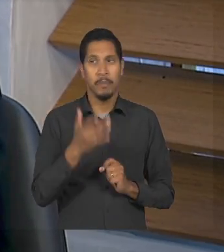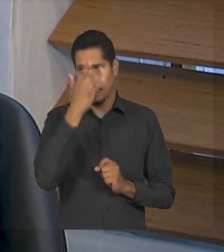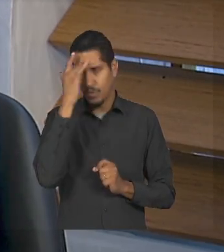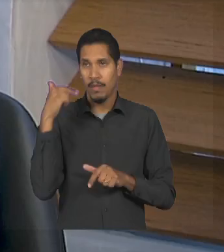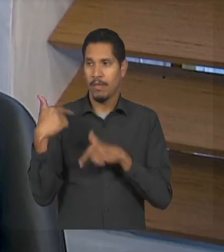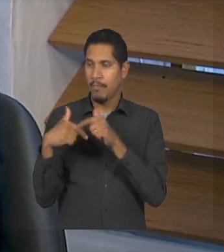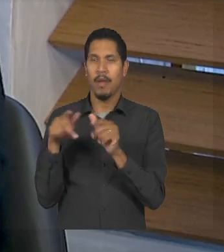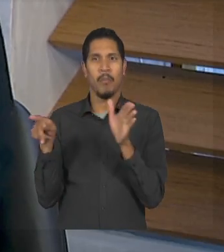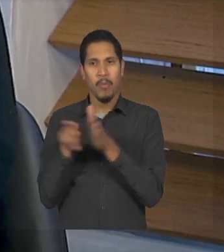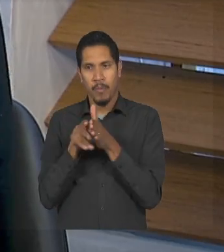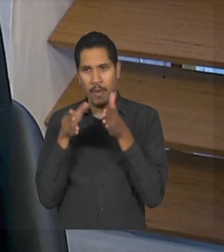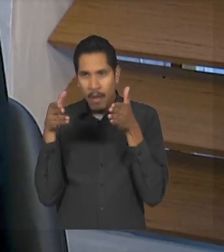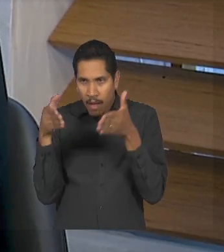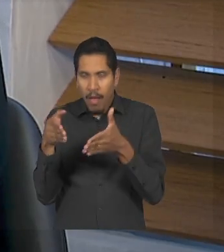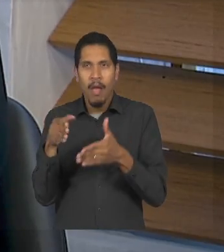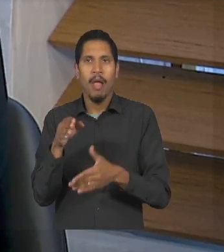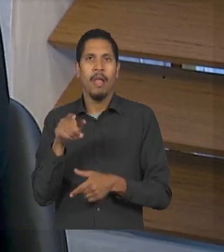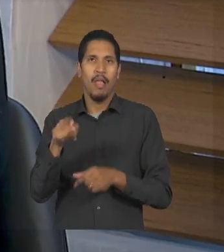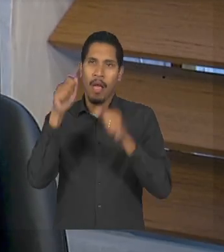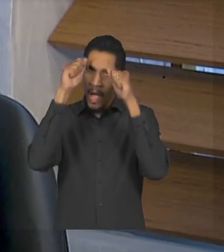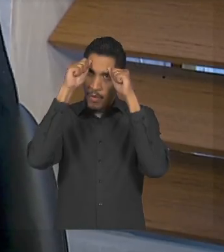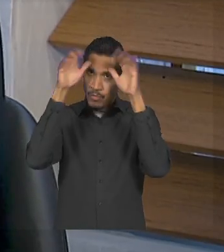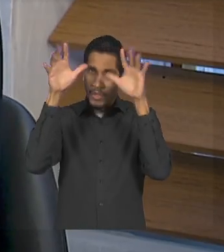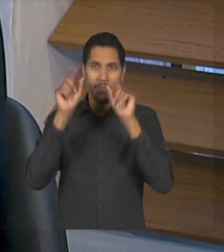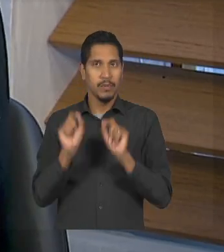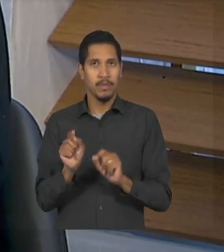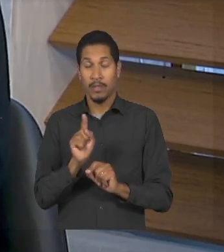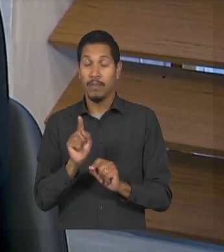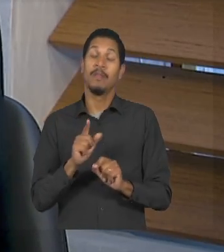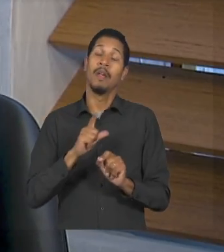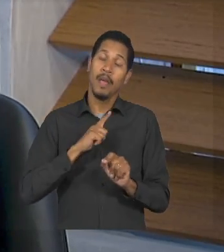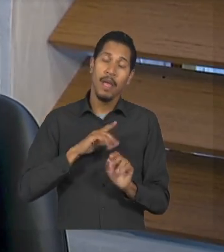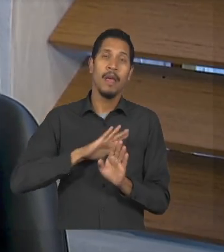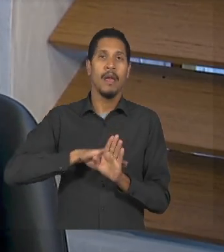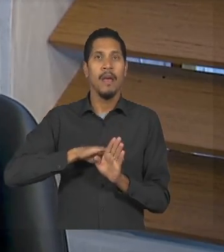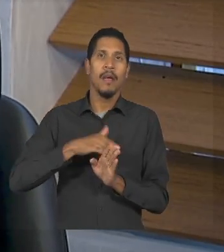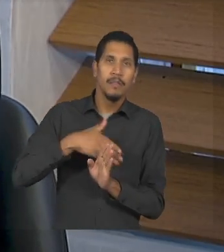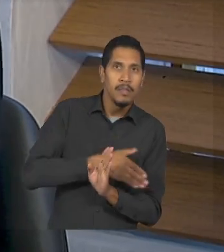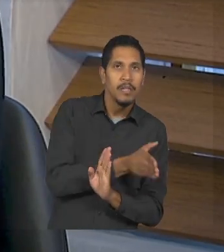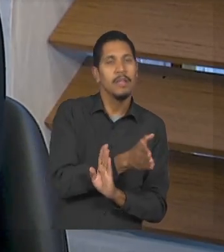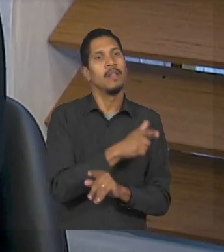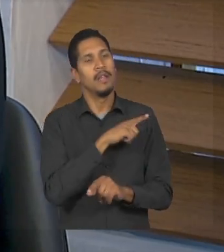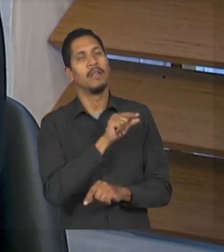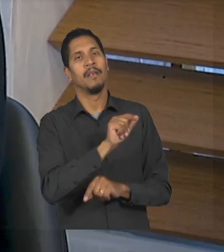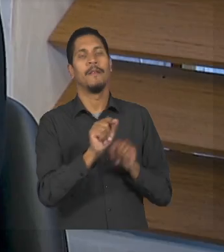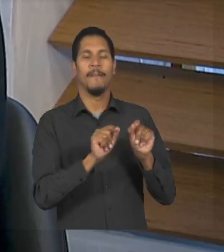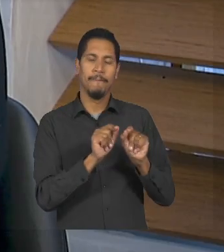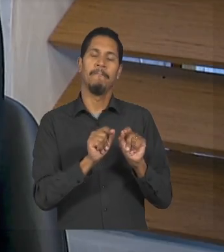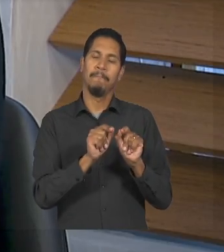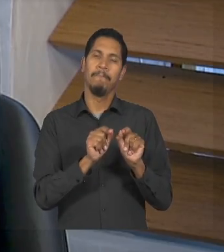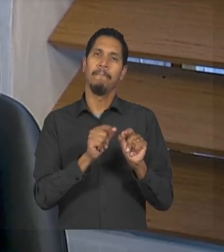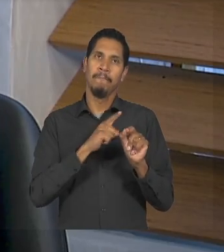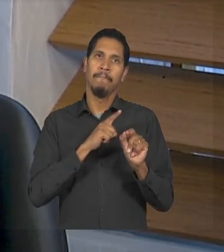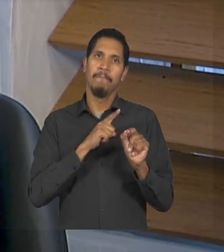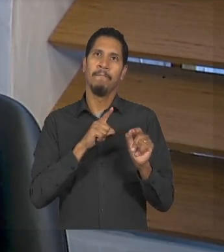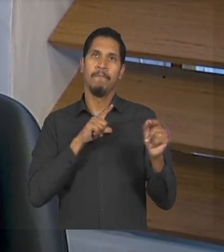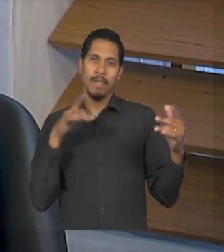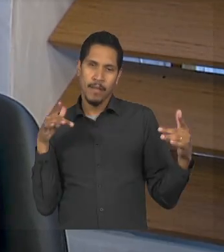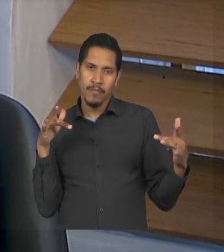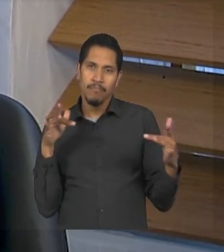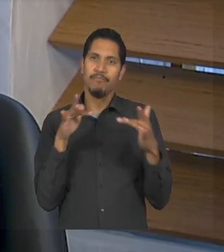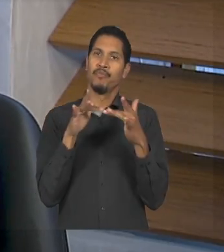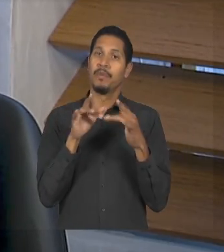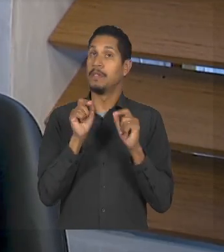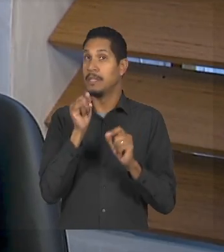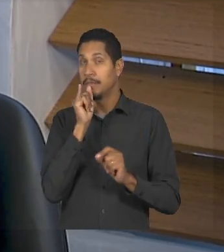que trabalham diretamente com autismo mas que indiretamente também é se ligam a isso